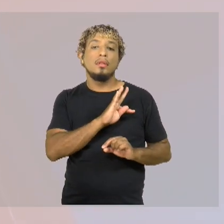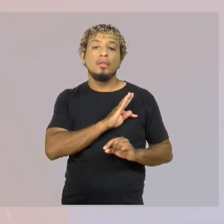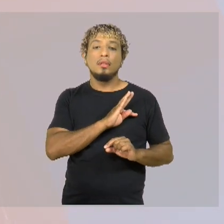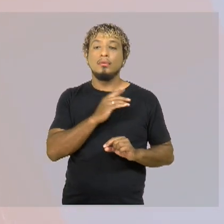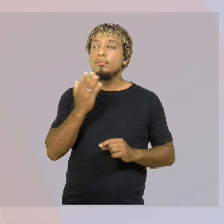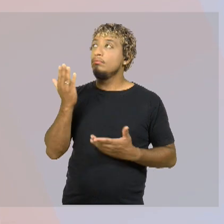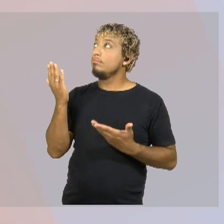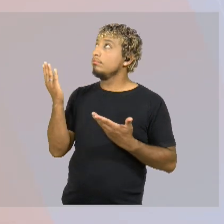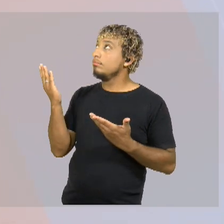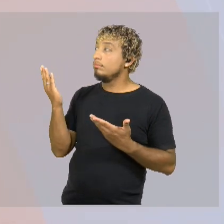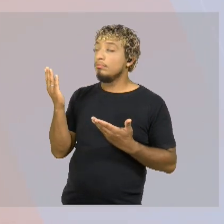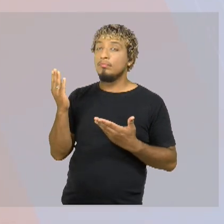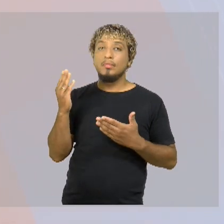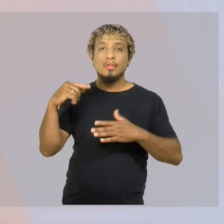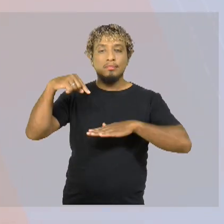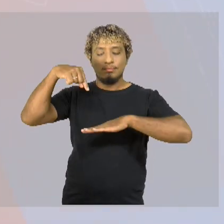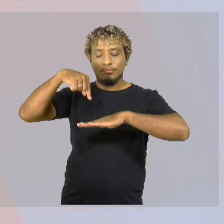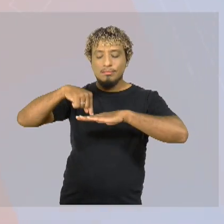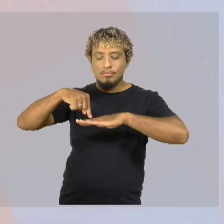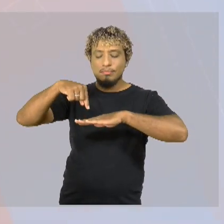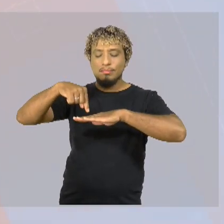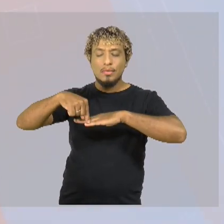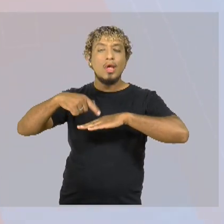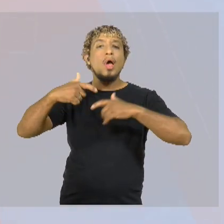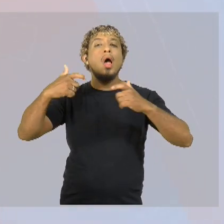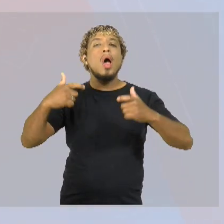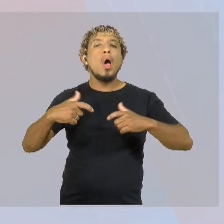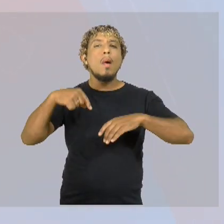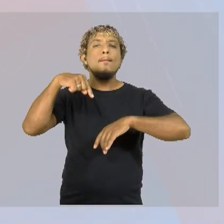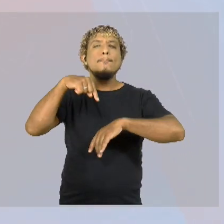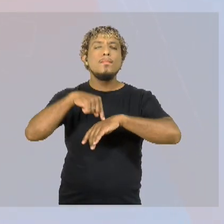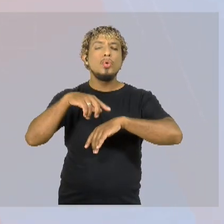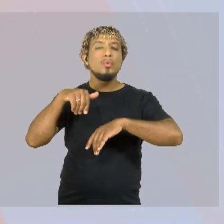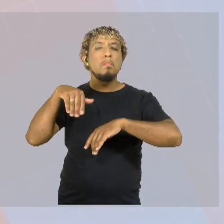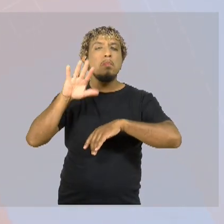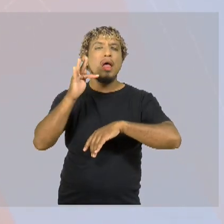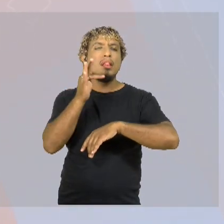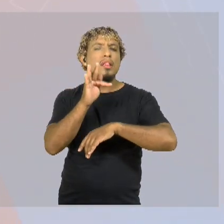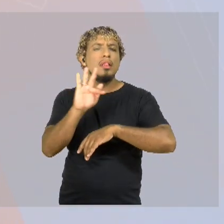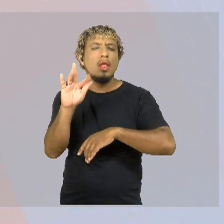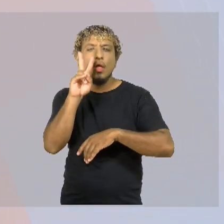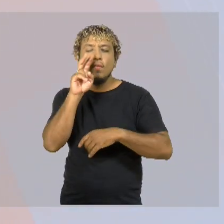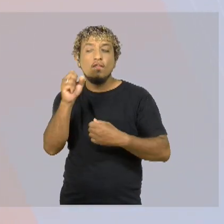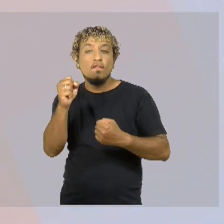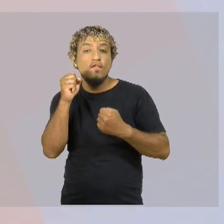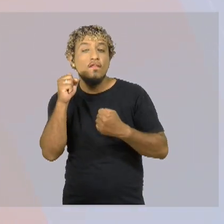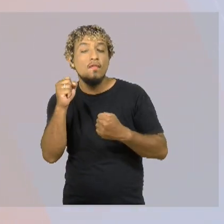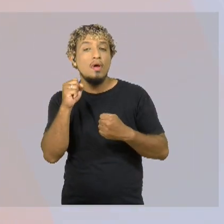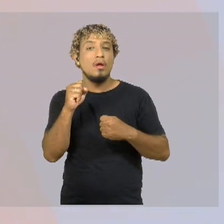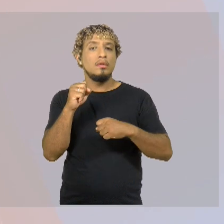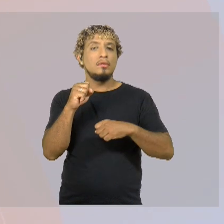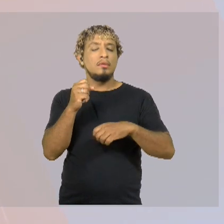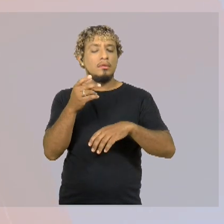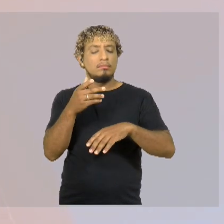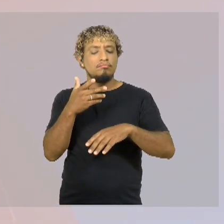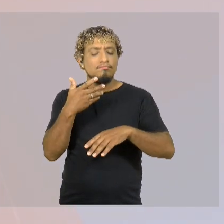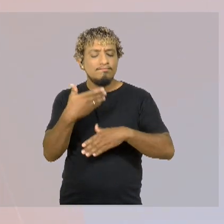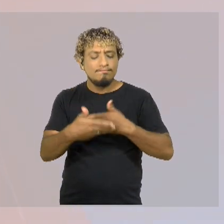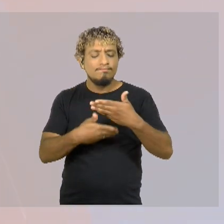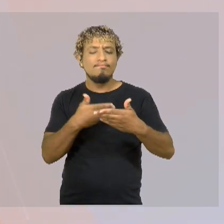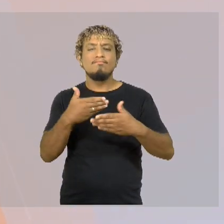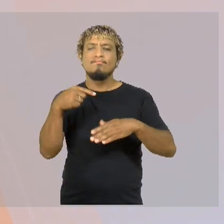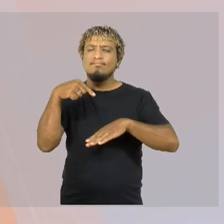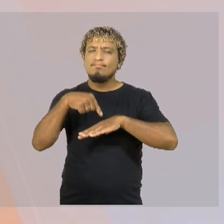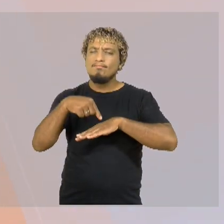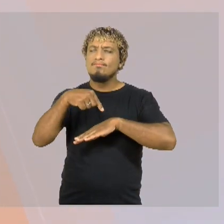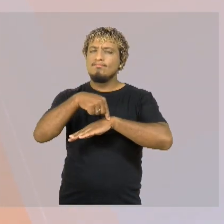agulhamento seco, que você identifica o ponto gatilho, o ponto mais doloroso, e você faz a liberação daquele ponto doloroso com